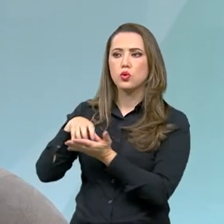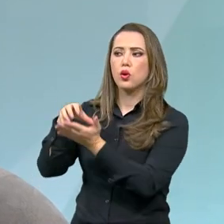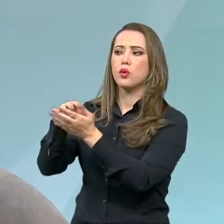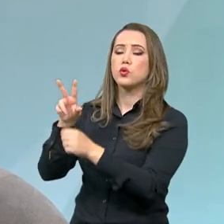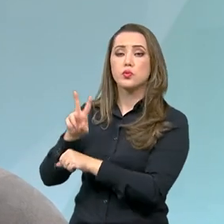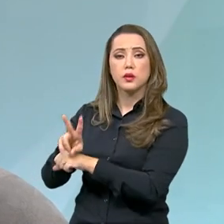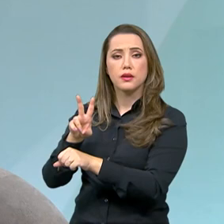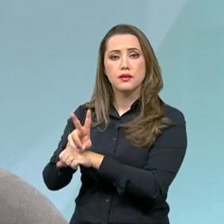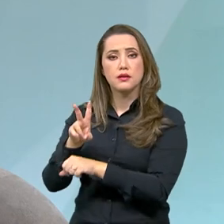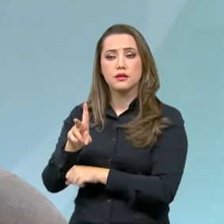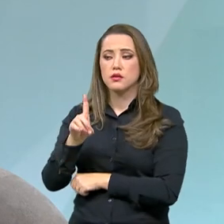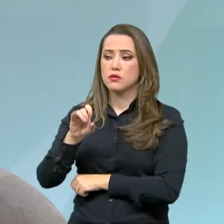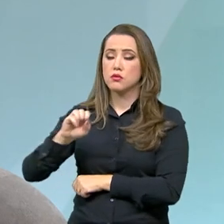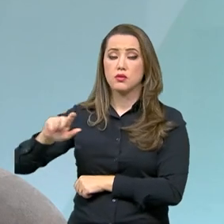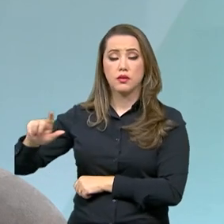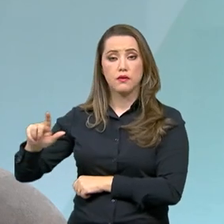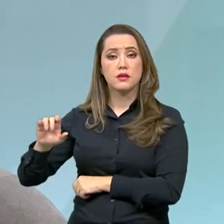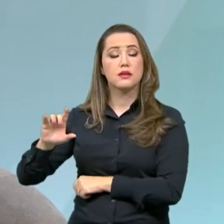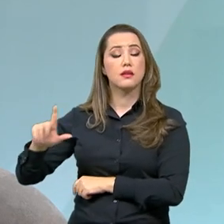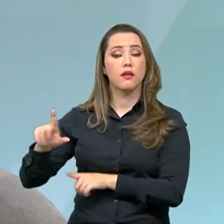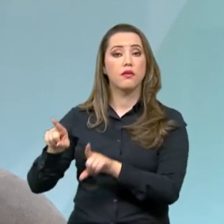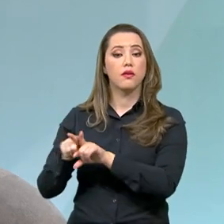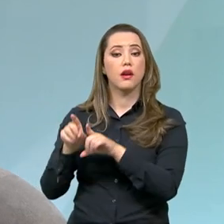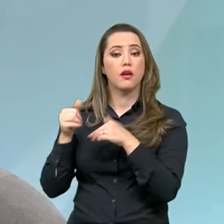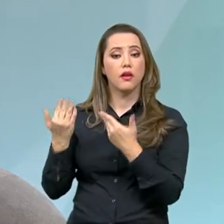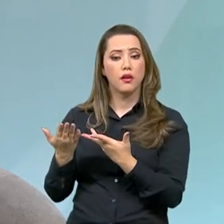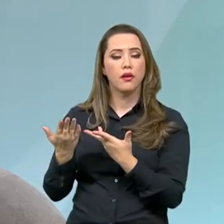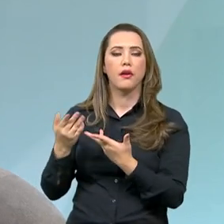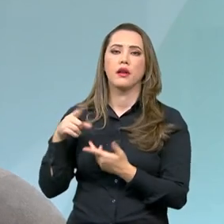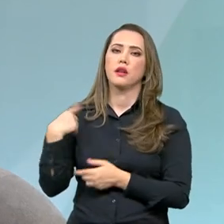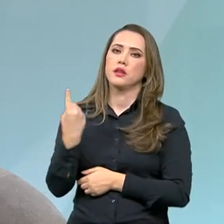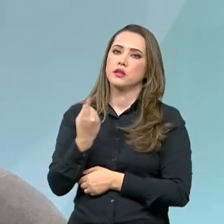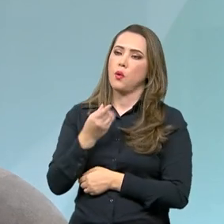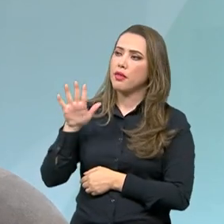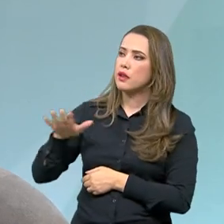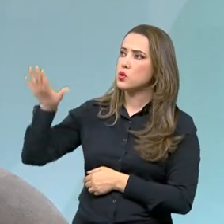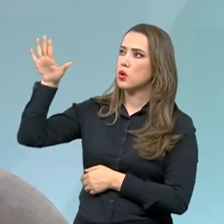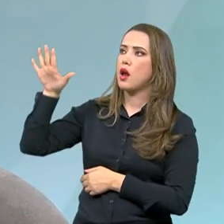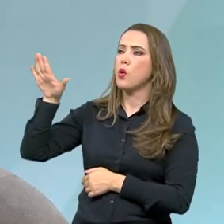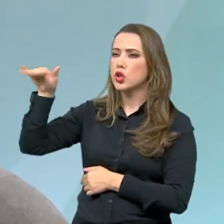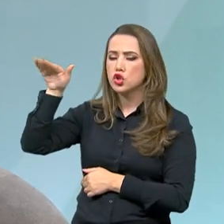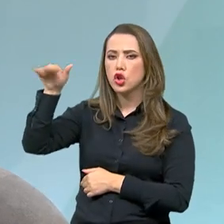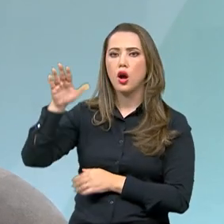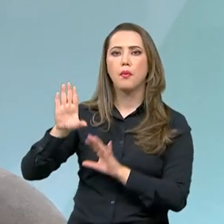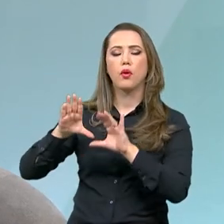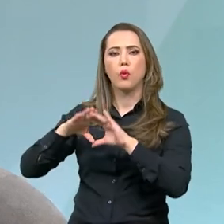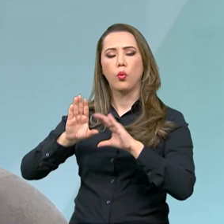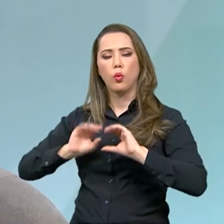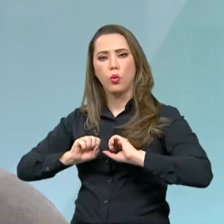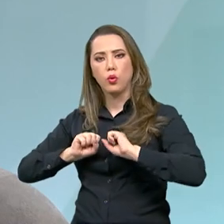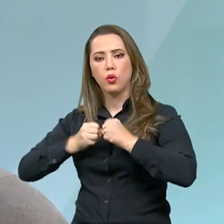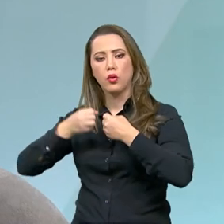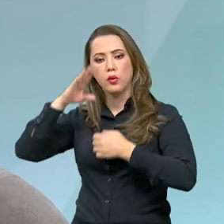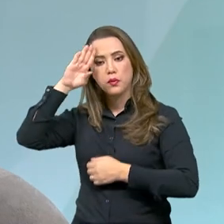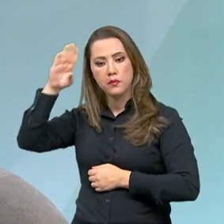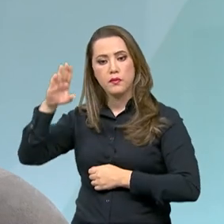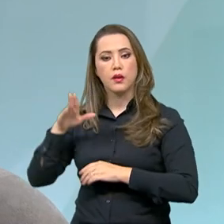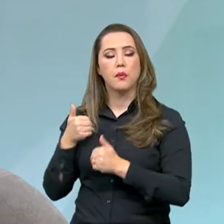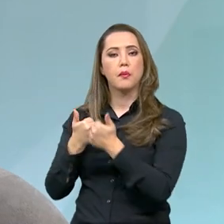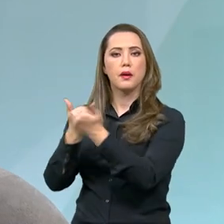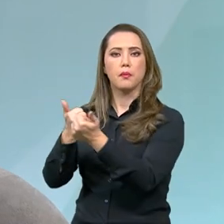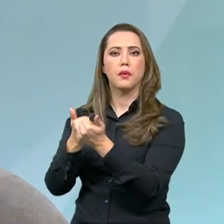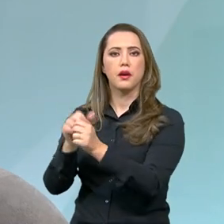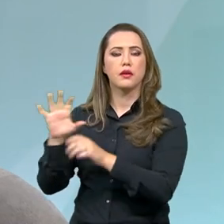Defesa Civil. Então é a Defesa Civil Nacional que aciona as Forças Armadas para prestar apoio no salvamento, que aciona a Polícia